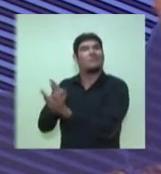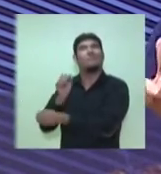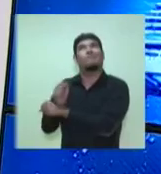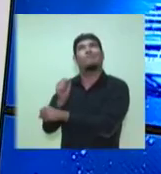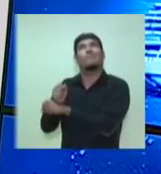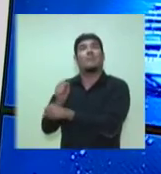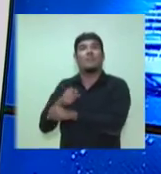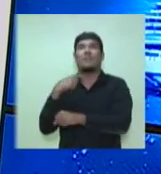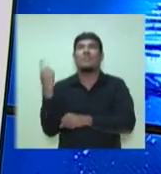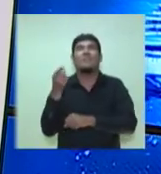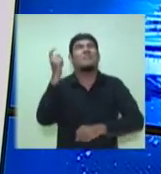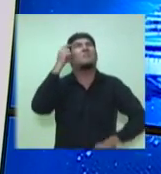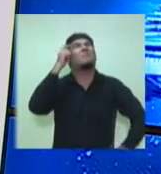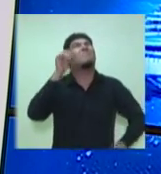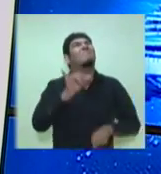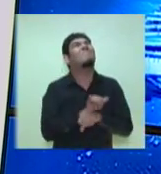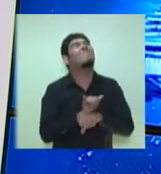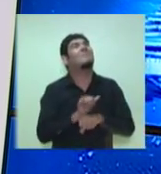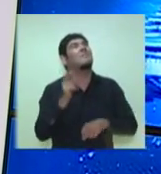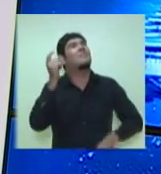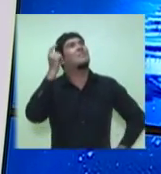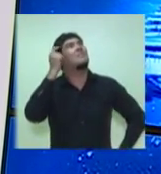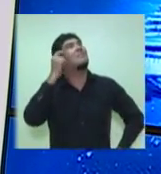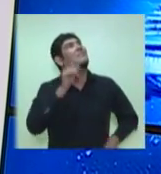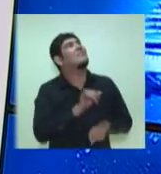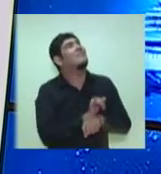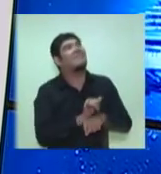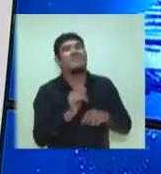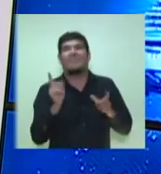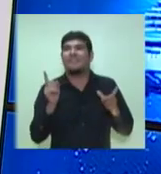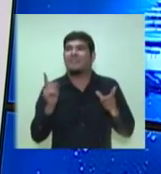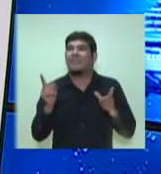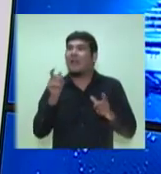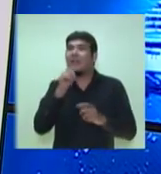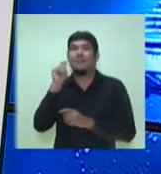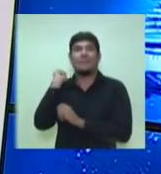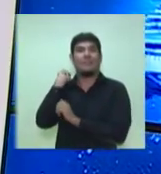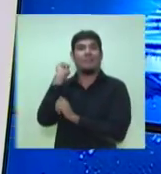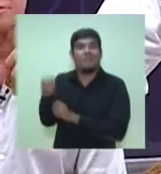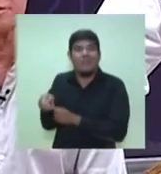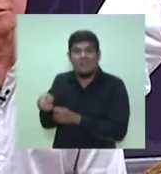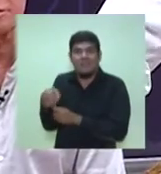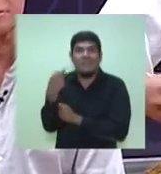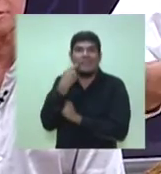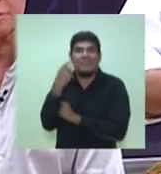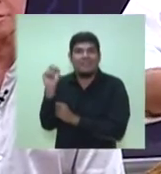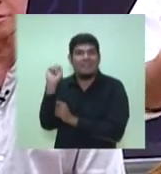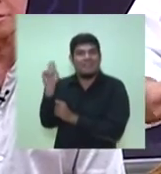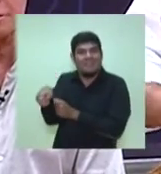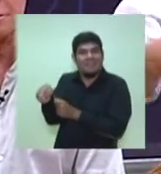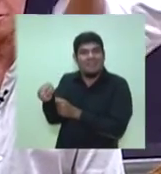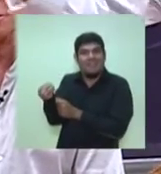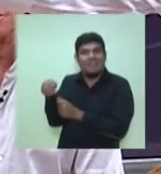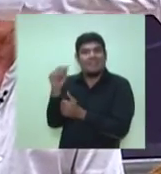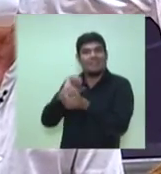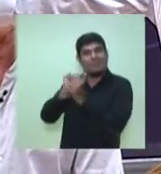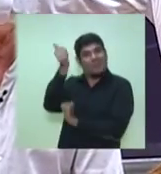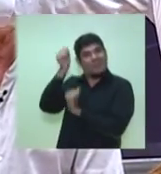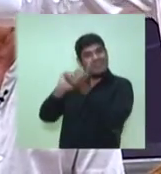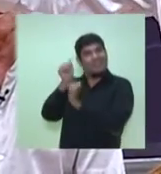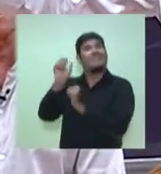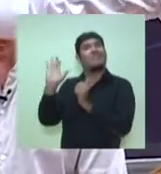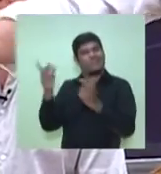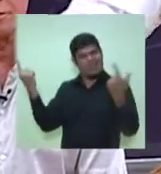criatividade também. E eu olho com criatividade a ideia da pesca esportiva, que cresce cada vez mais. Acabamos de fazer um grande